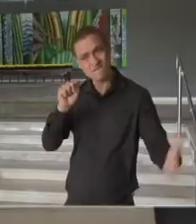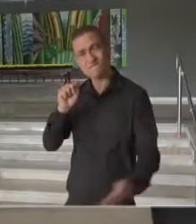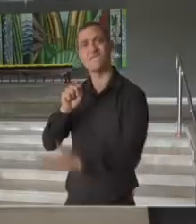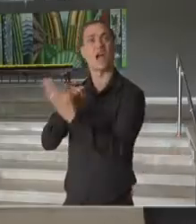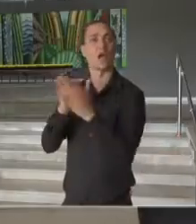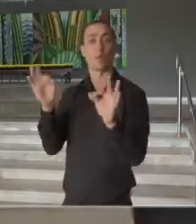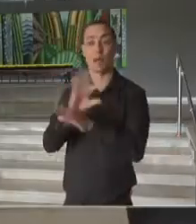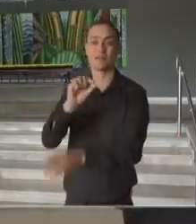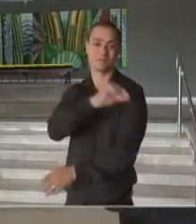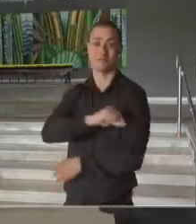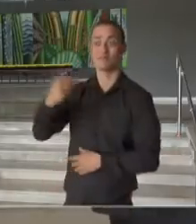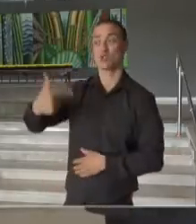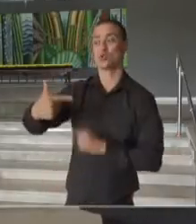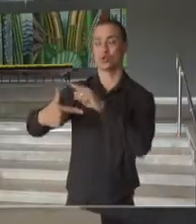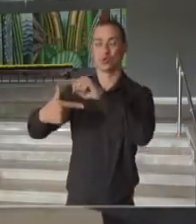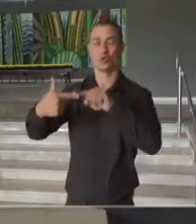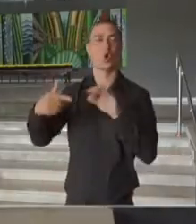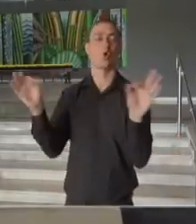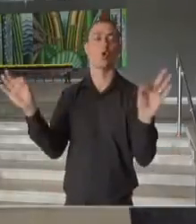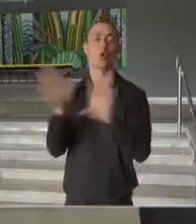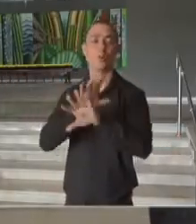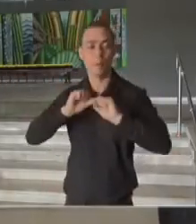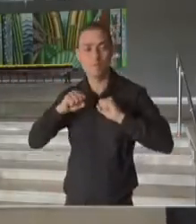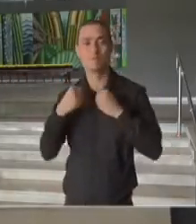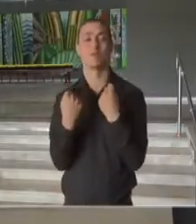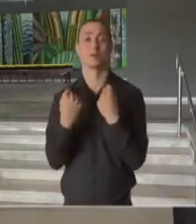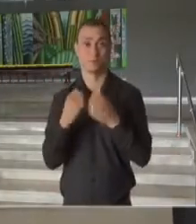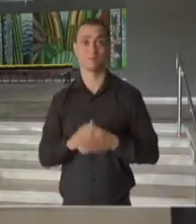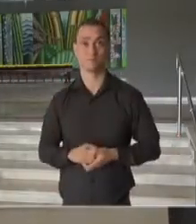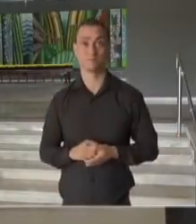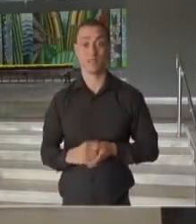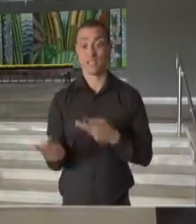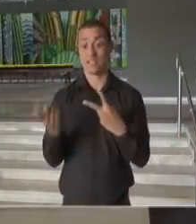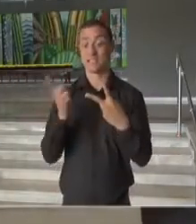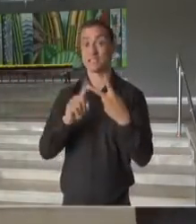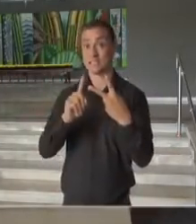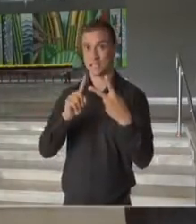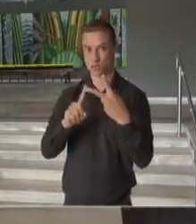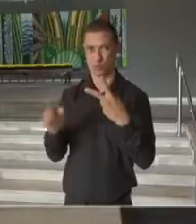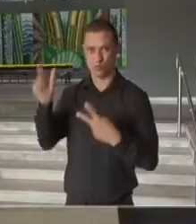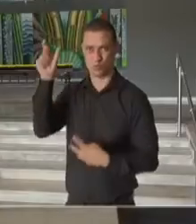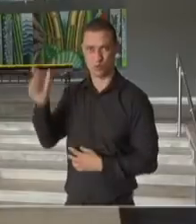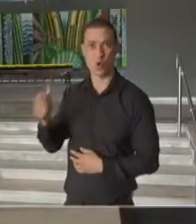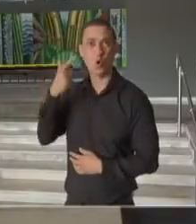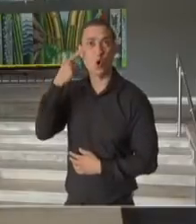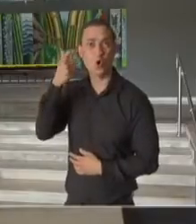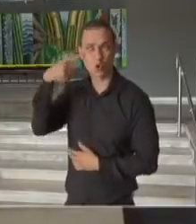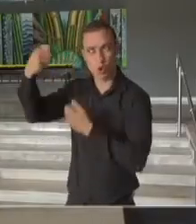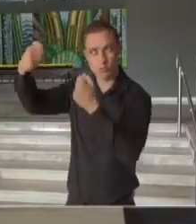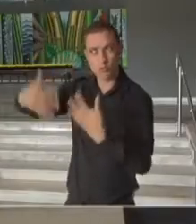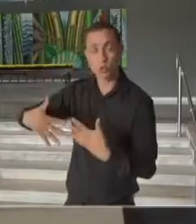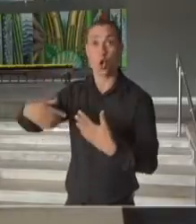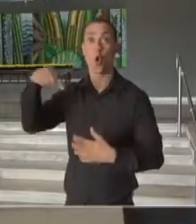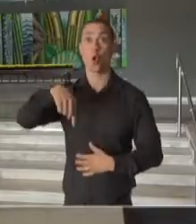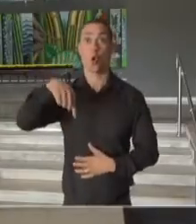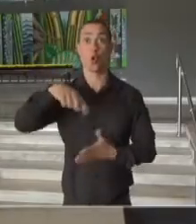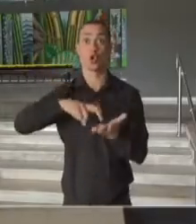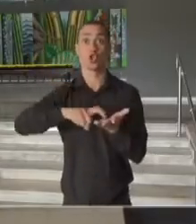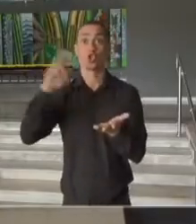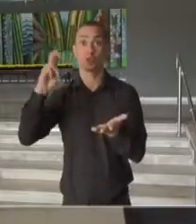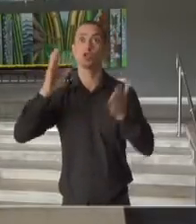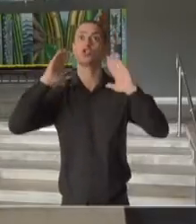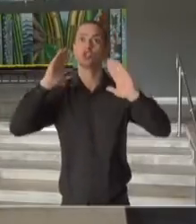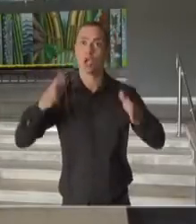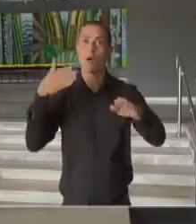complete o seu esquema vacinal. A segunda questão, em relação ao que o governador falou, nós hoje participamos logo cedo de uma